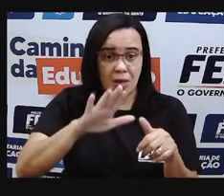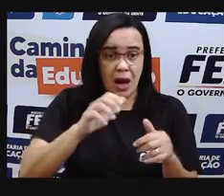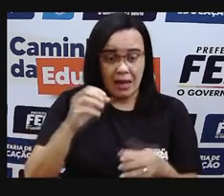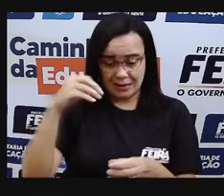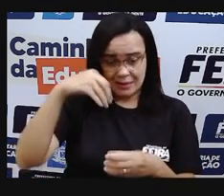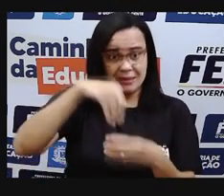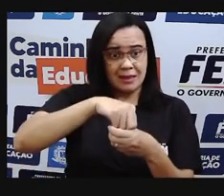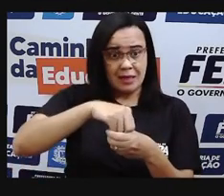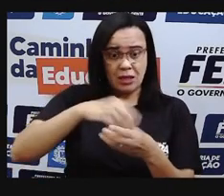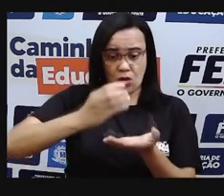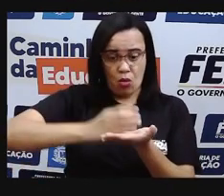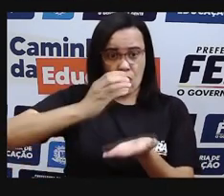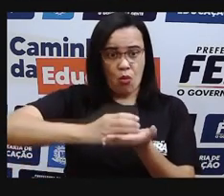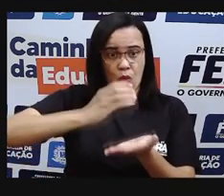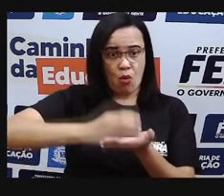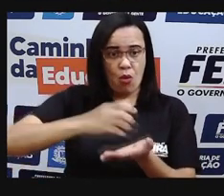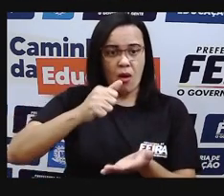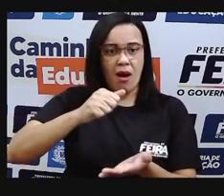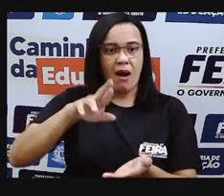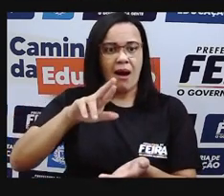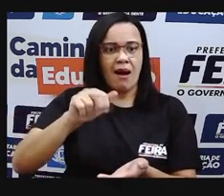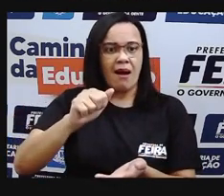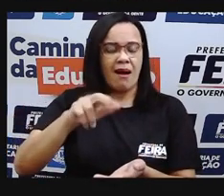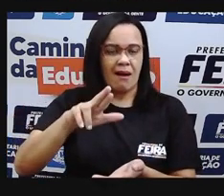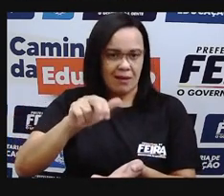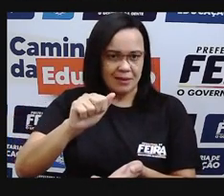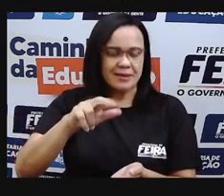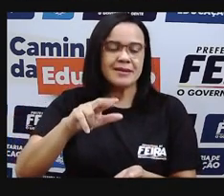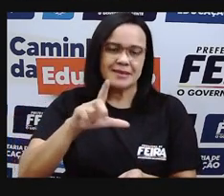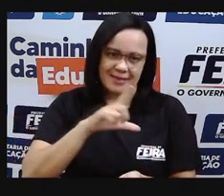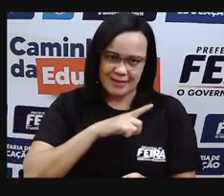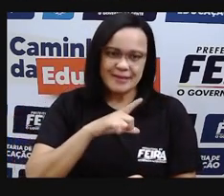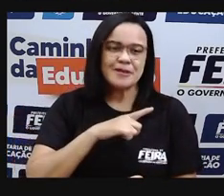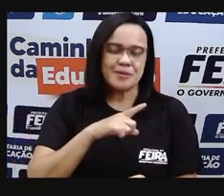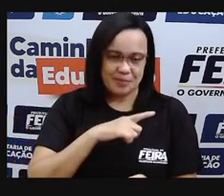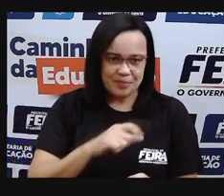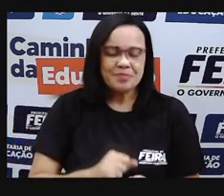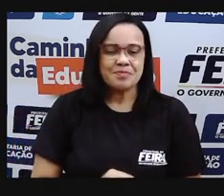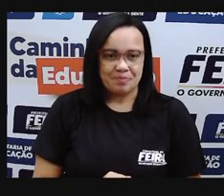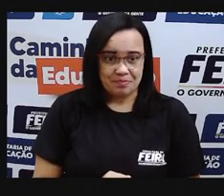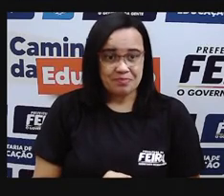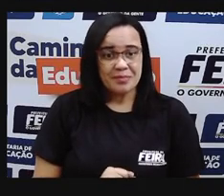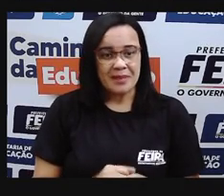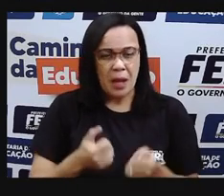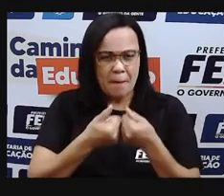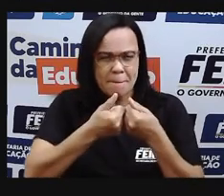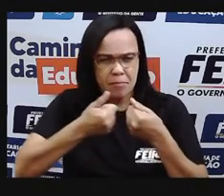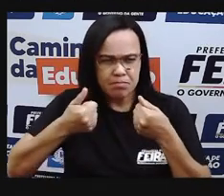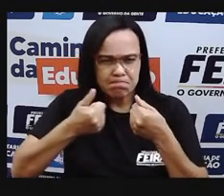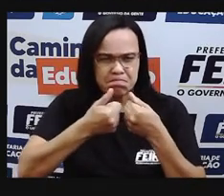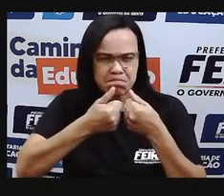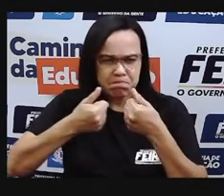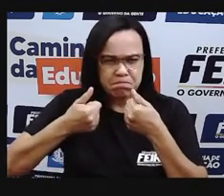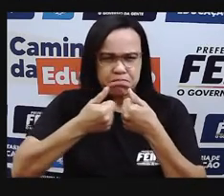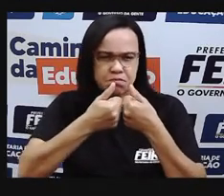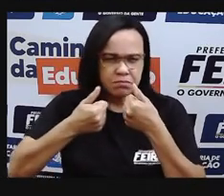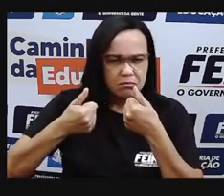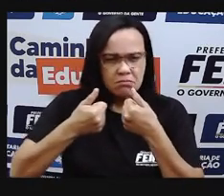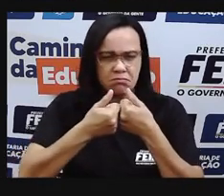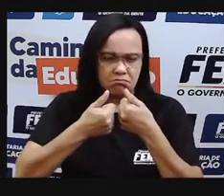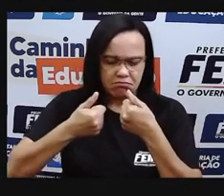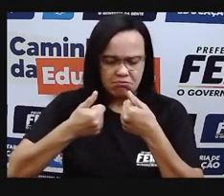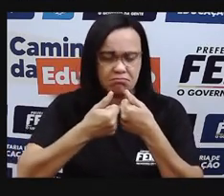Ele vai ocupar esse espaço. E esse ar, ele vai também gerar uma pressão, né? Além disso,